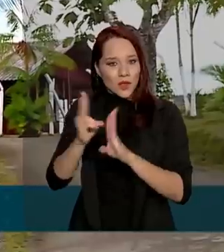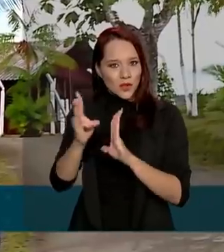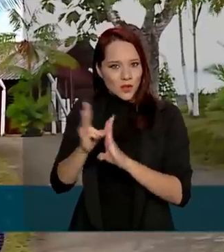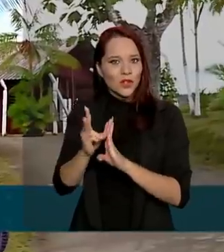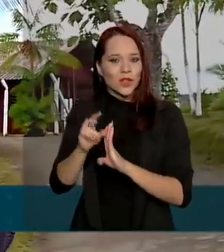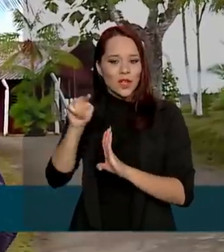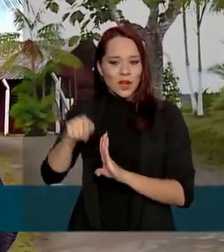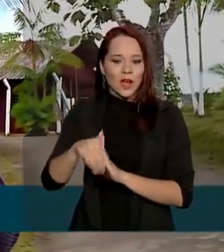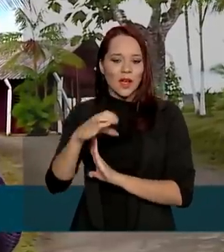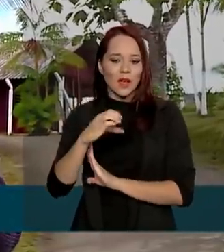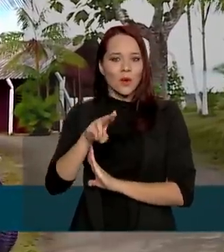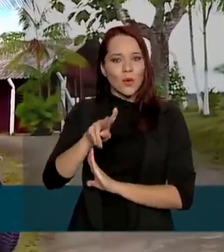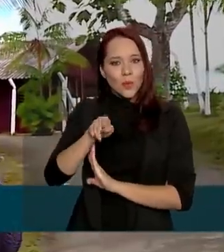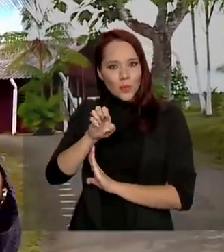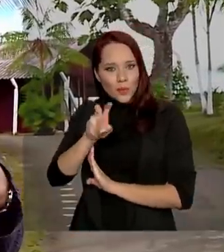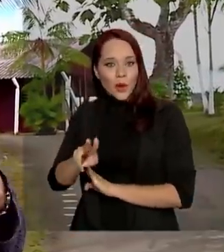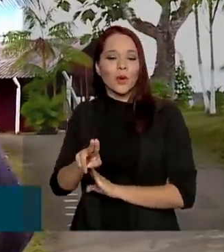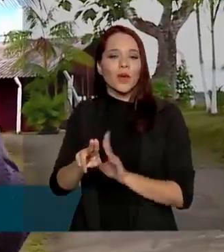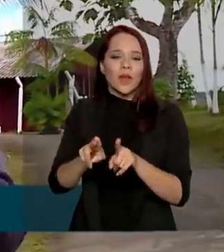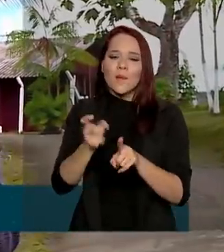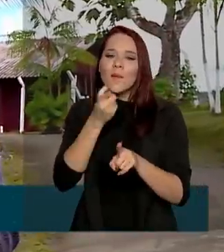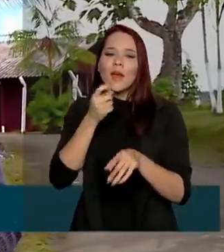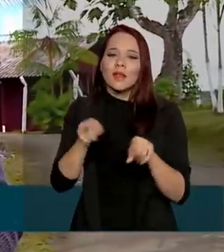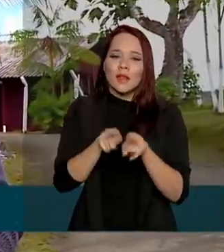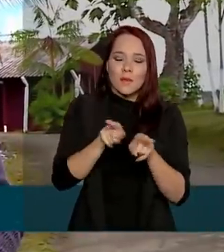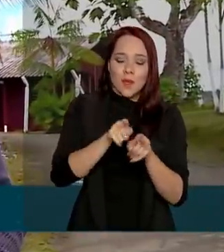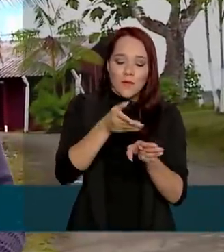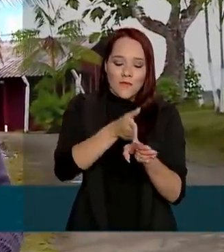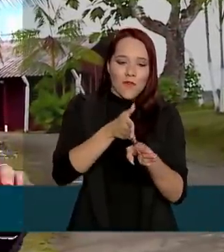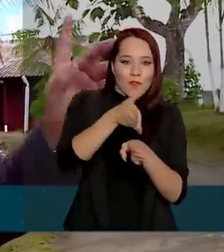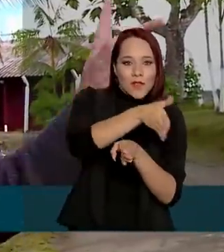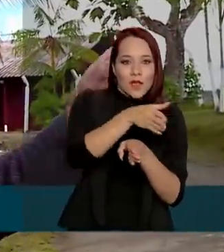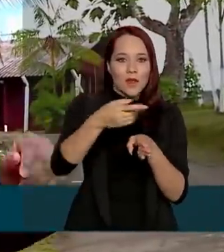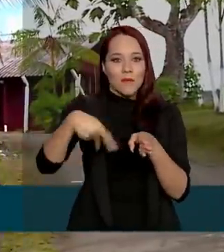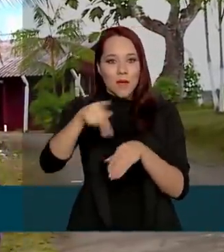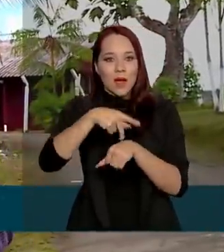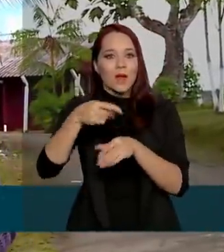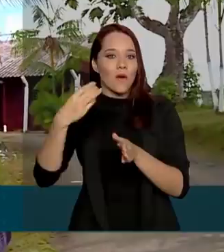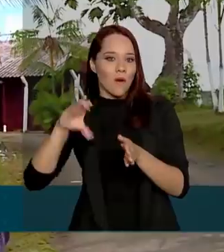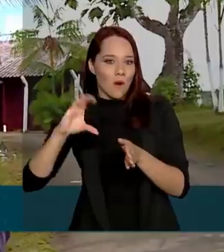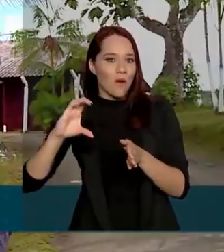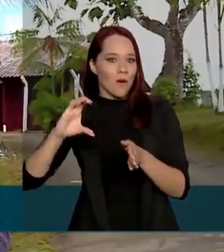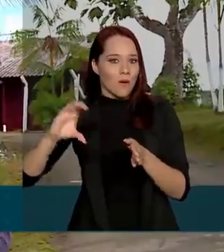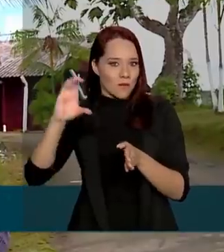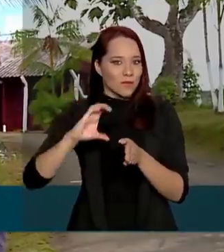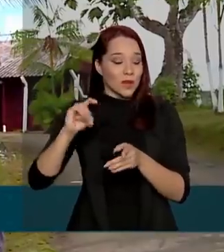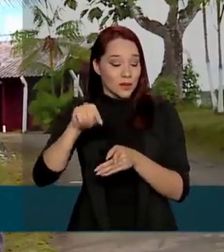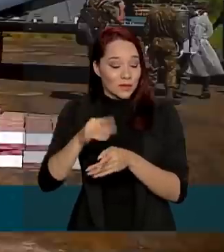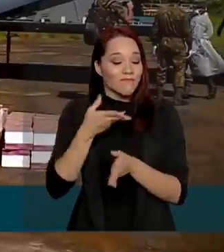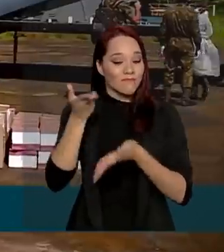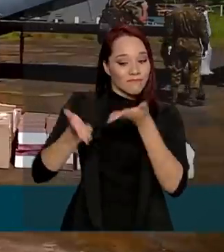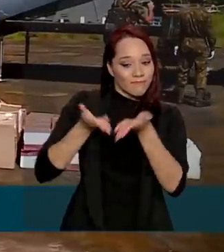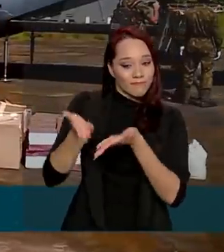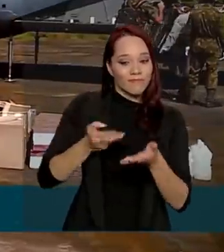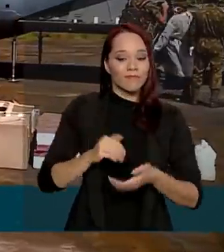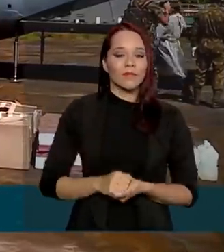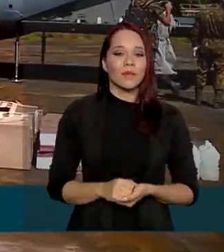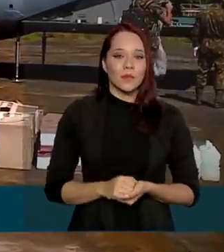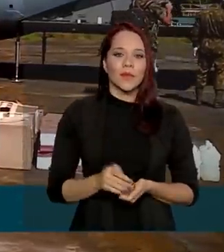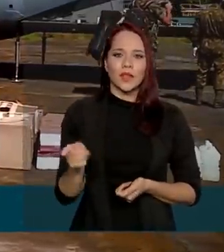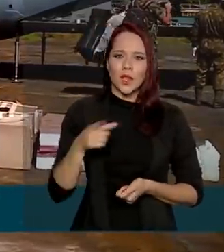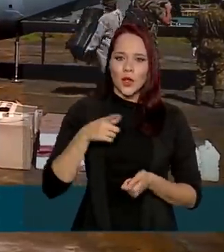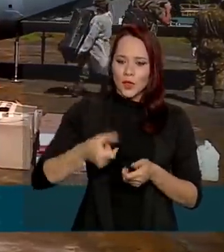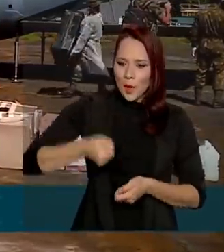etnia cubeu. Querari fica próximo também da fronteira com a Colômbia. E é aqui onde vai ser feito o atendimento. Na bagagem,